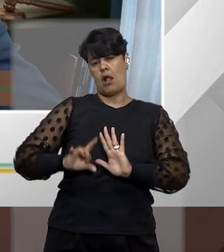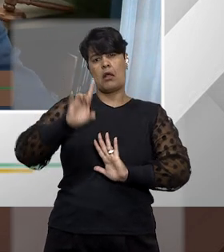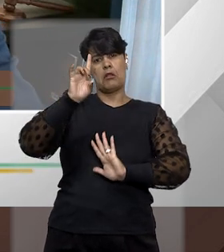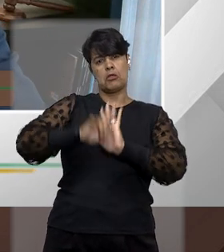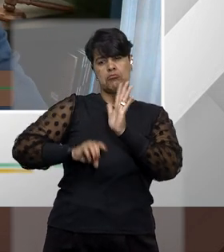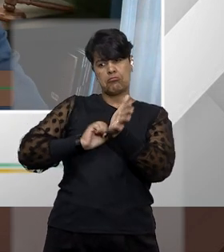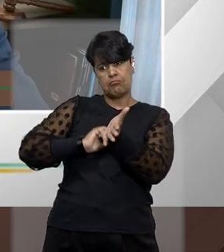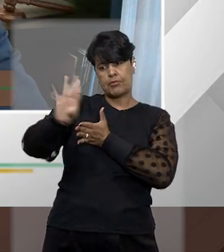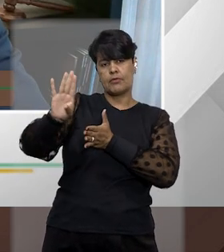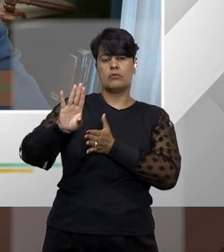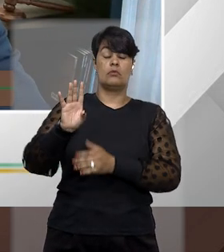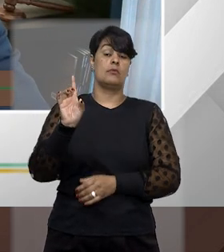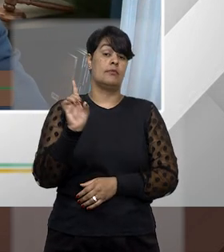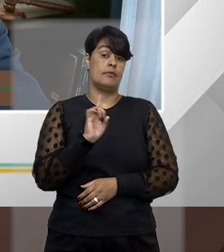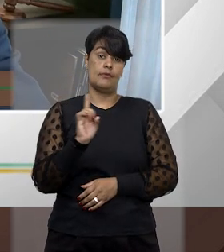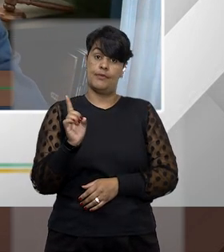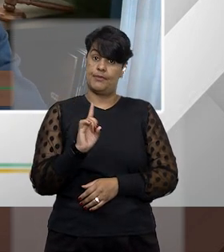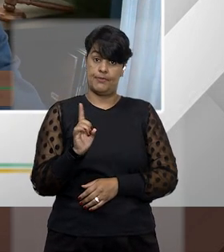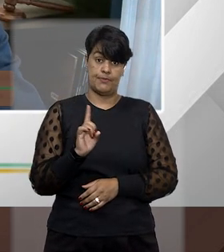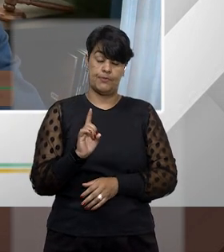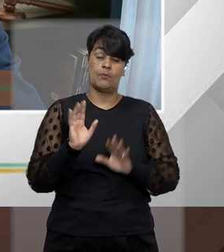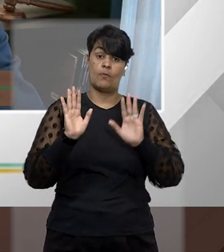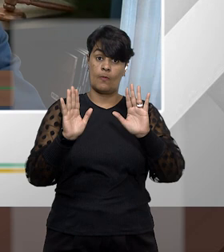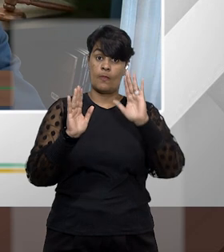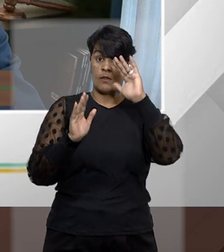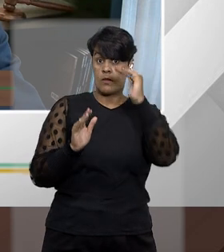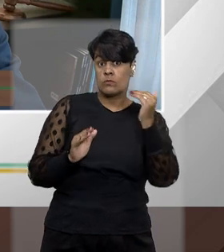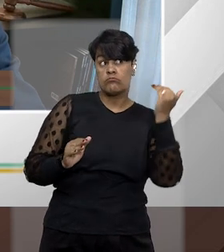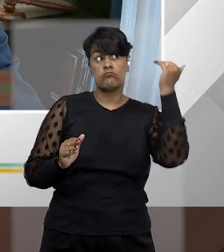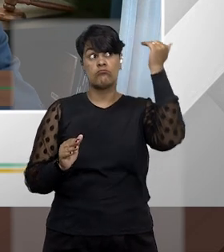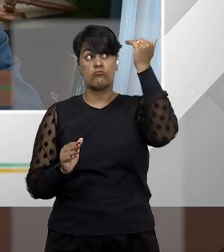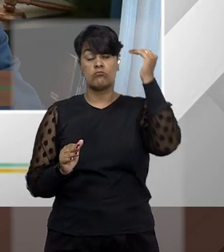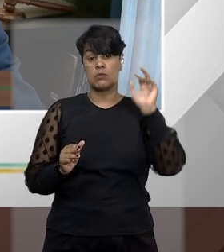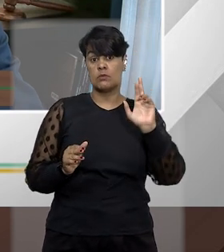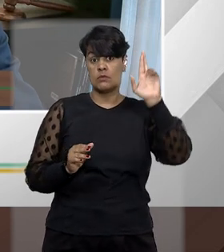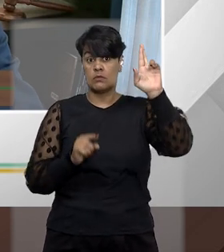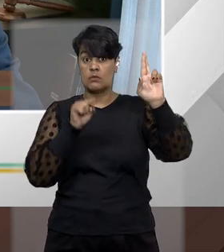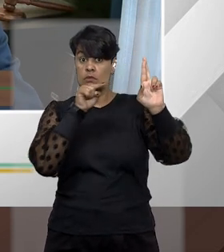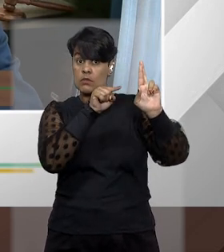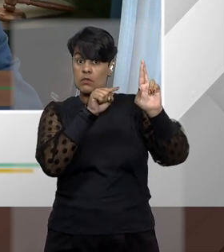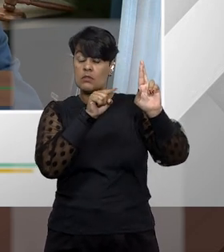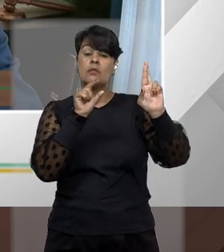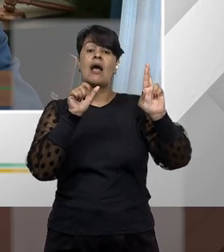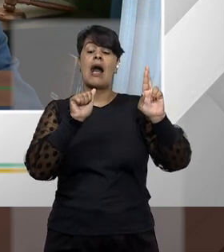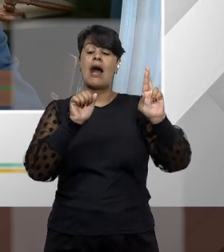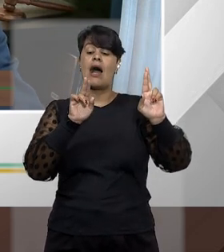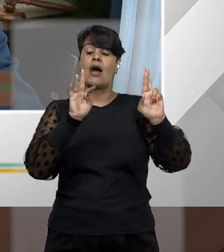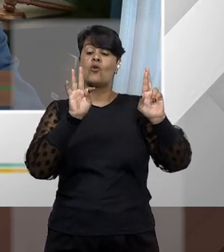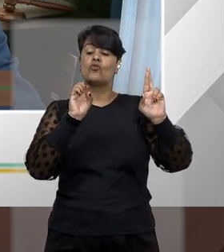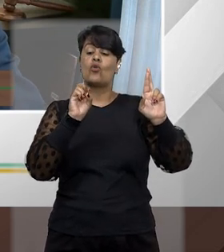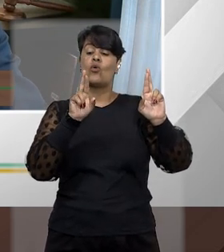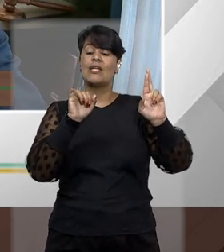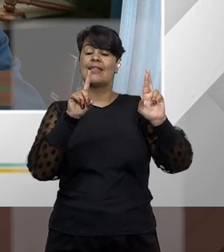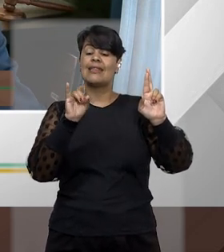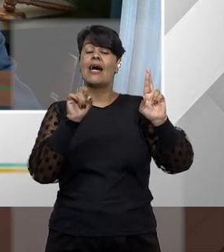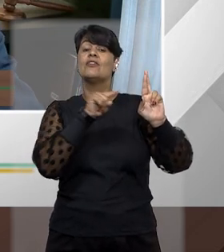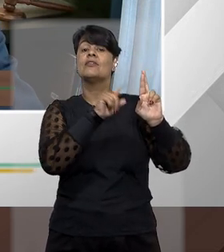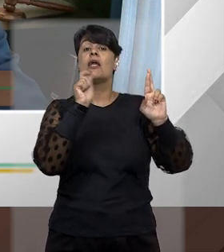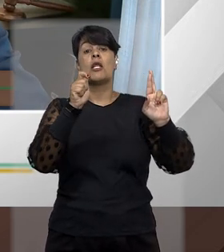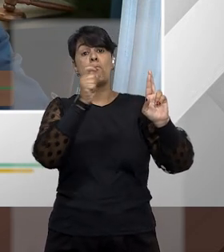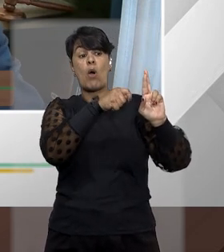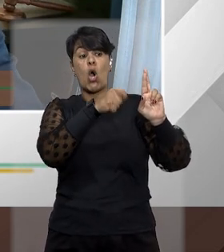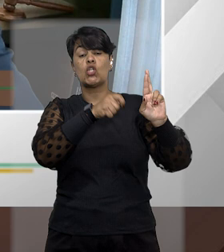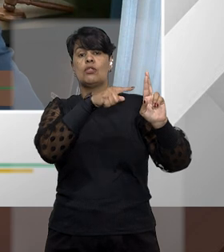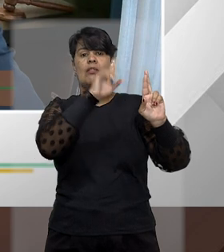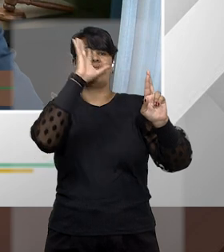decreto, resolução. Então, a autoridade é aquele agente público que tem poder para corrigir o ato,